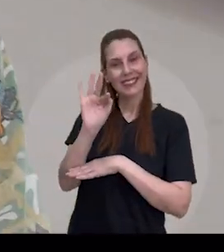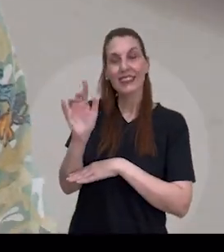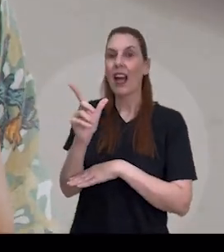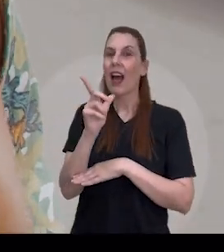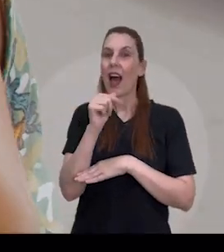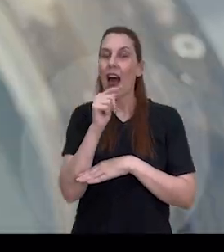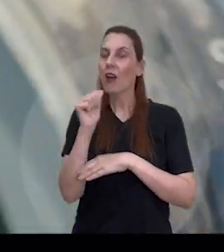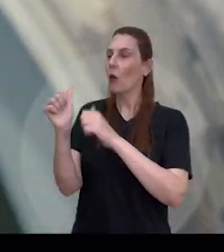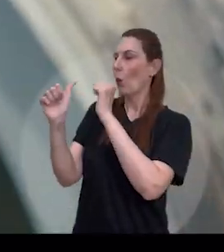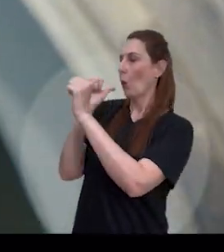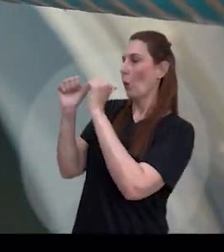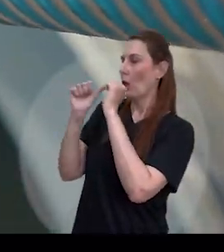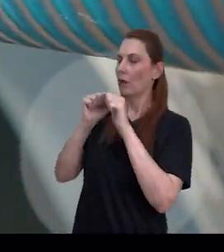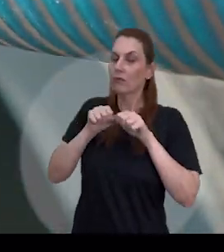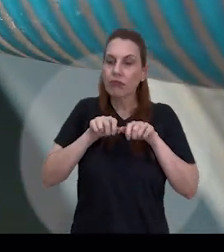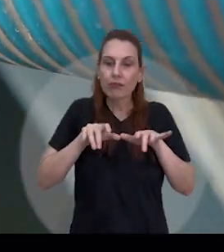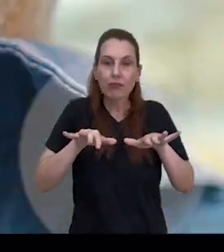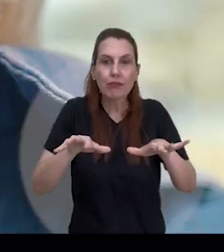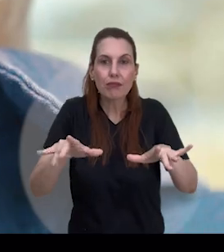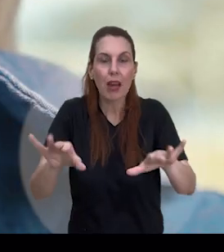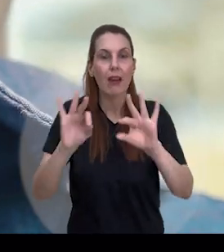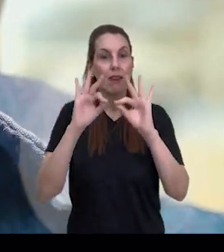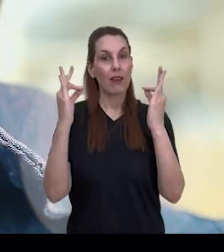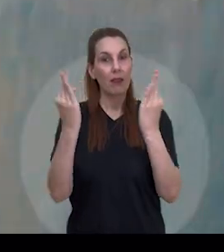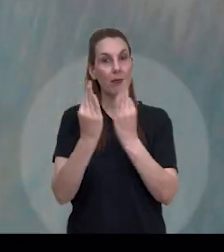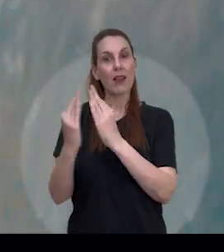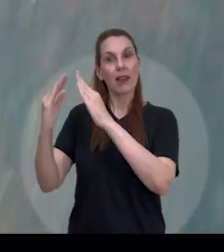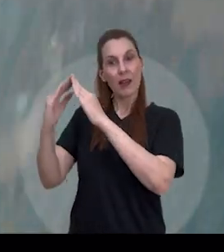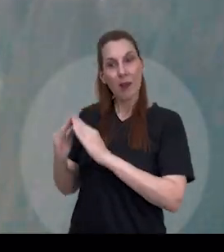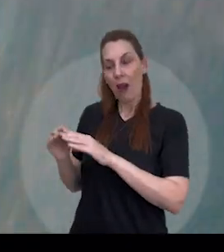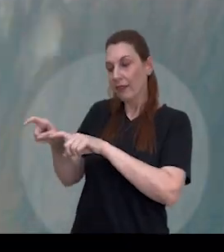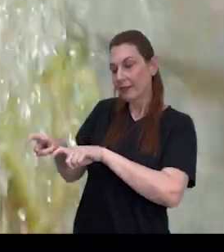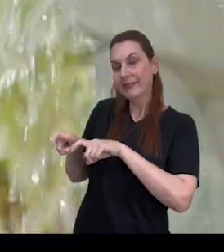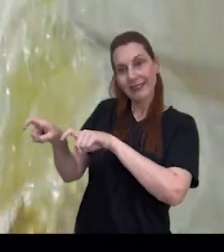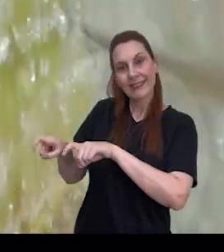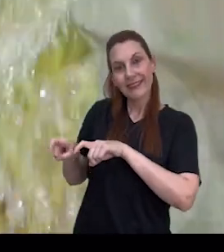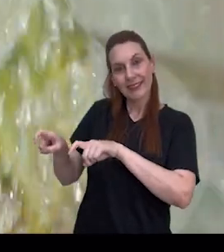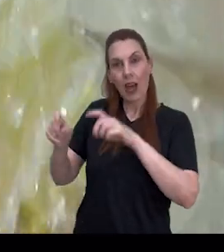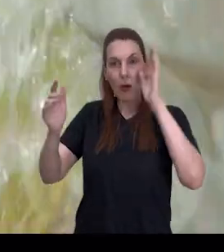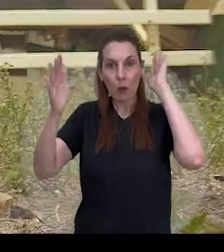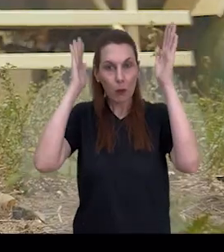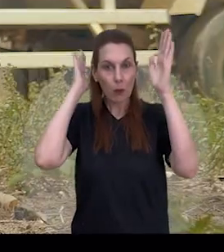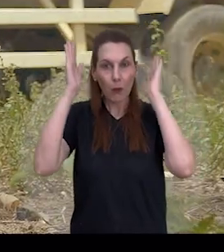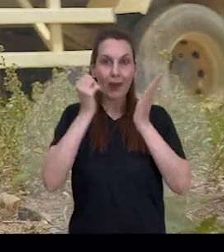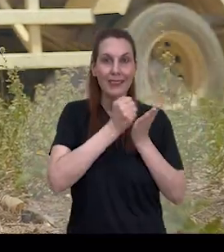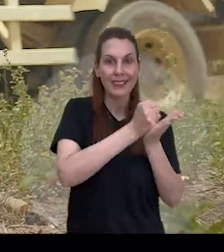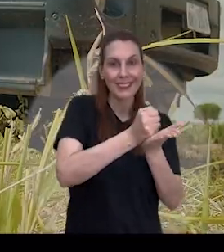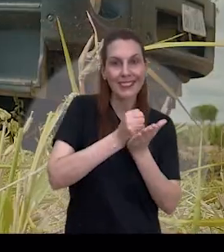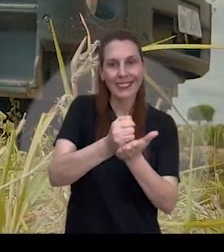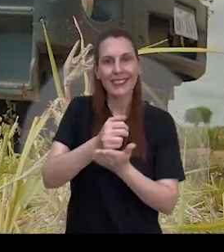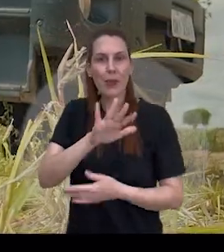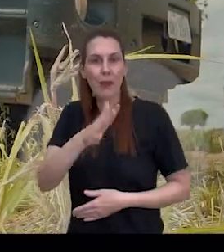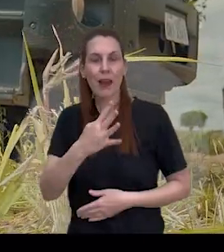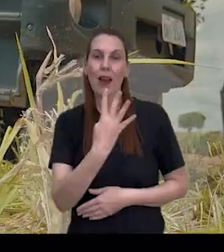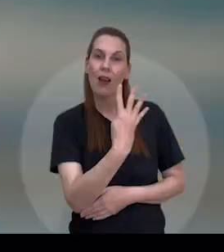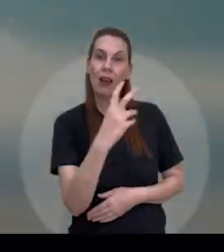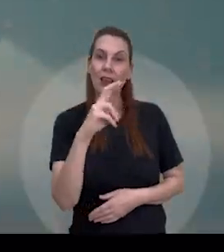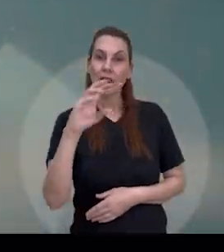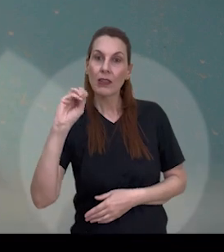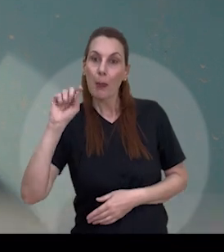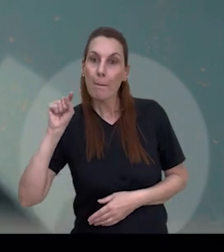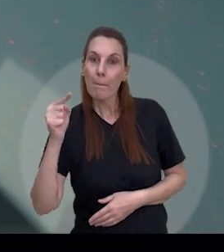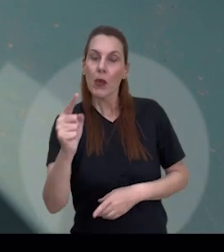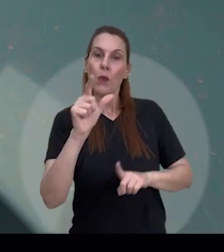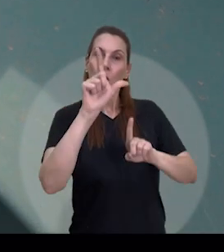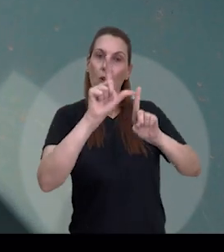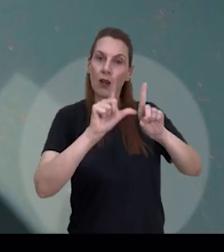governo federal, distribuição de água potável para famílias da zona rural através de carro-pipa, uma média de